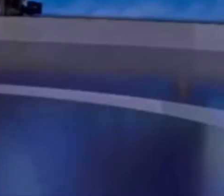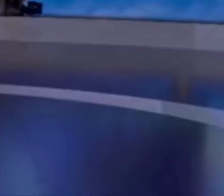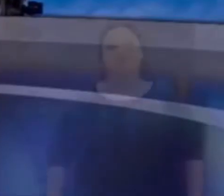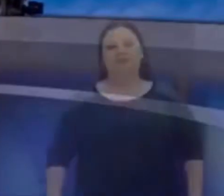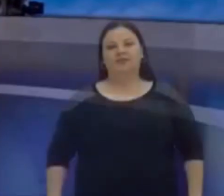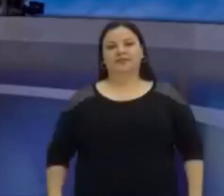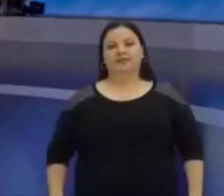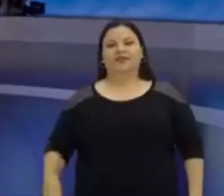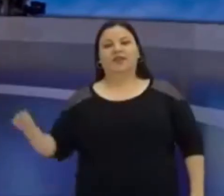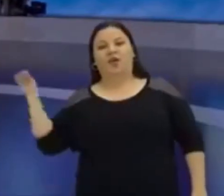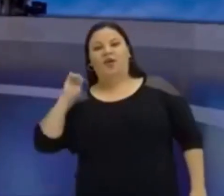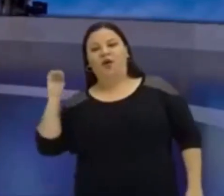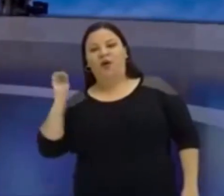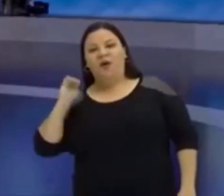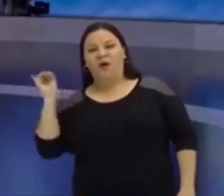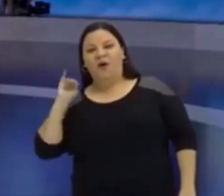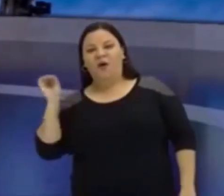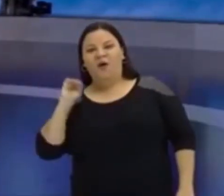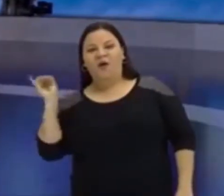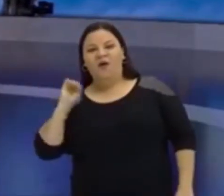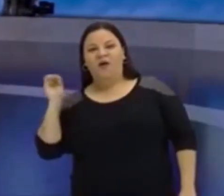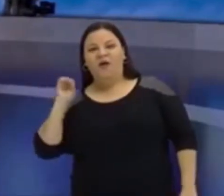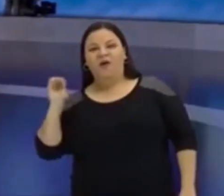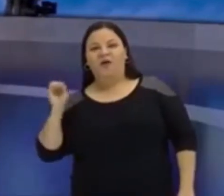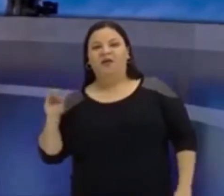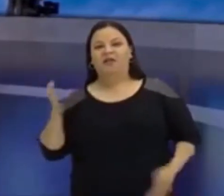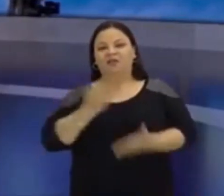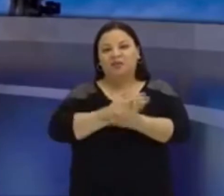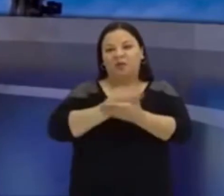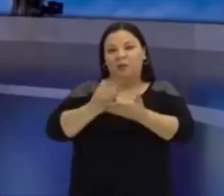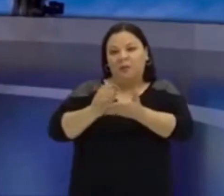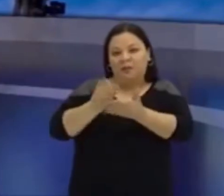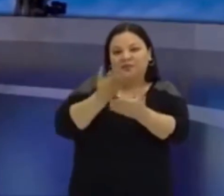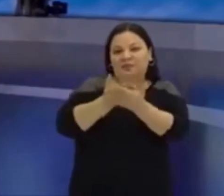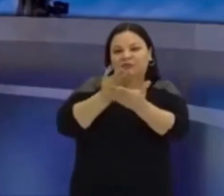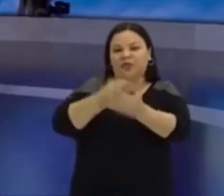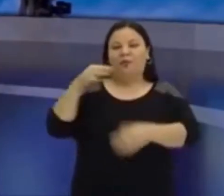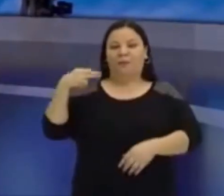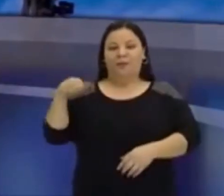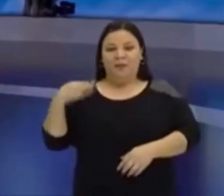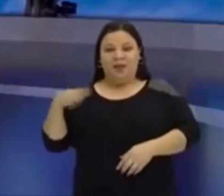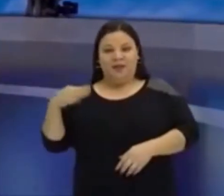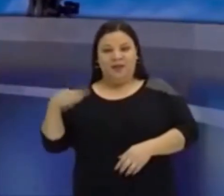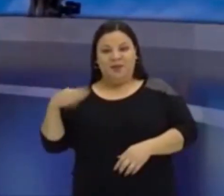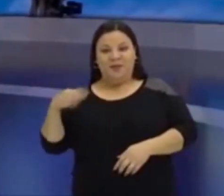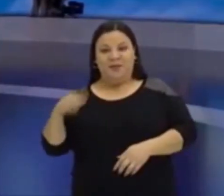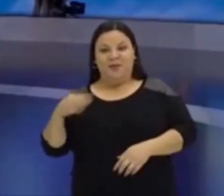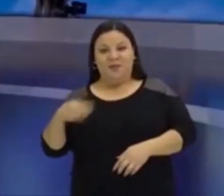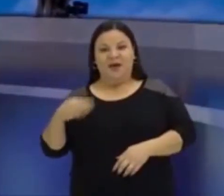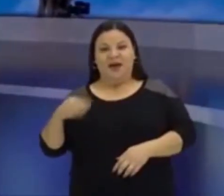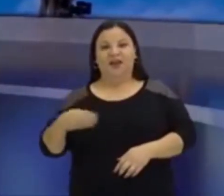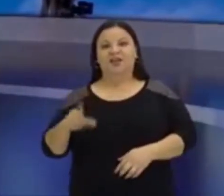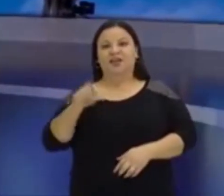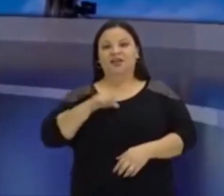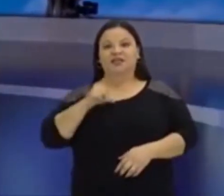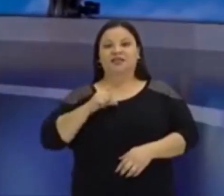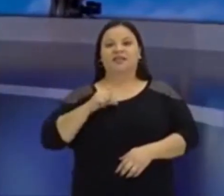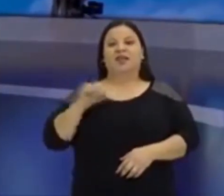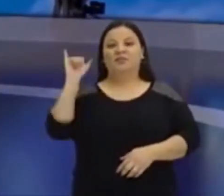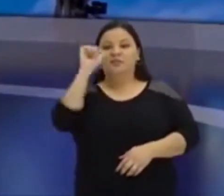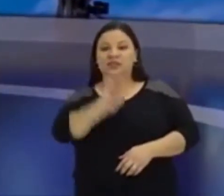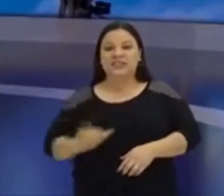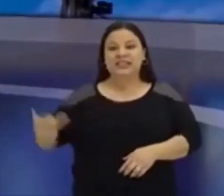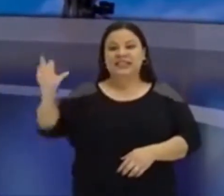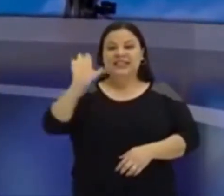Fala, galerinha! Começando aí mais uma aula de matemática, né? E hoje, como vocês podem ver, já tem umas imagens aqui atrás passando